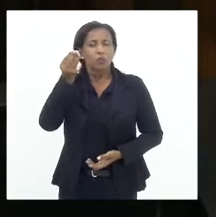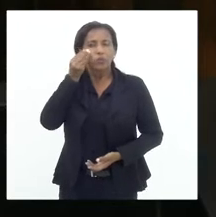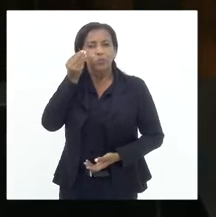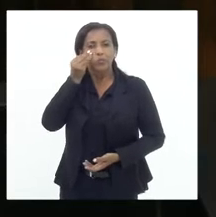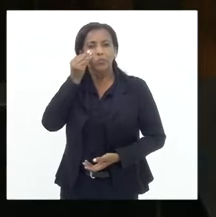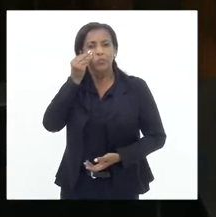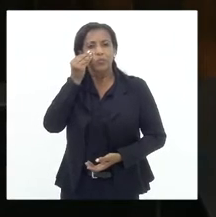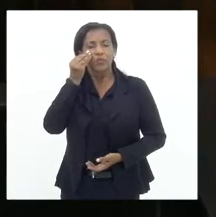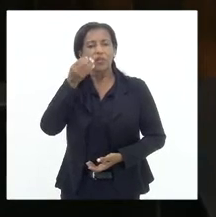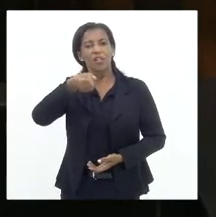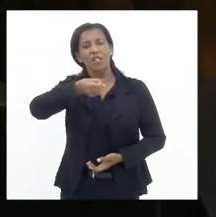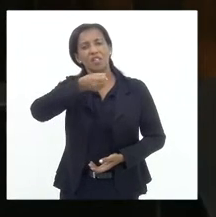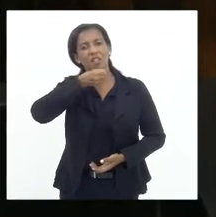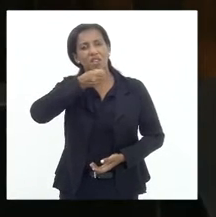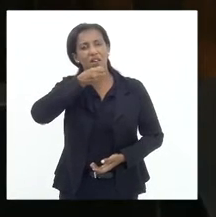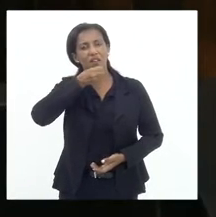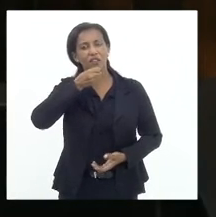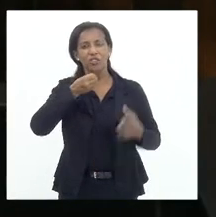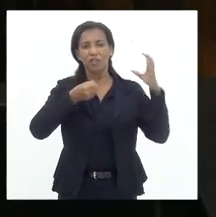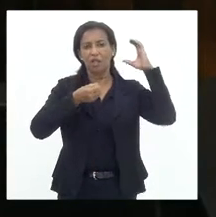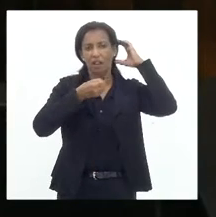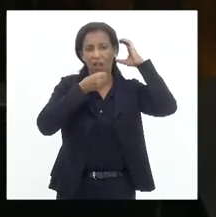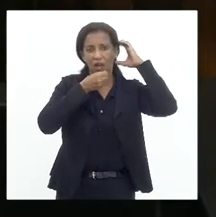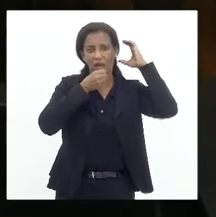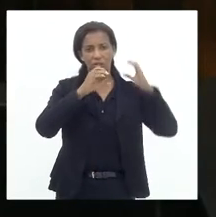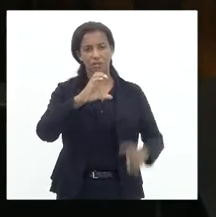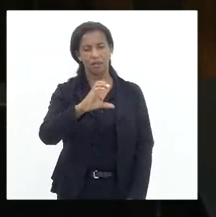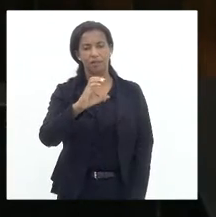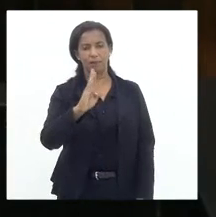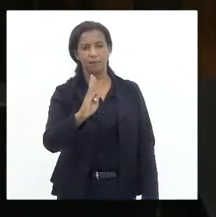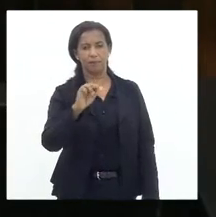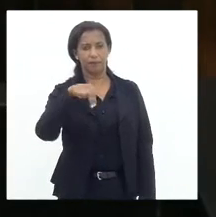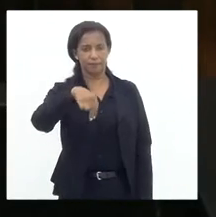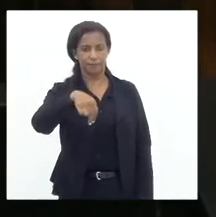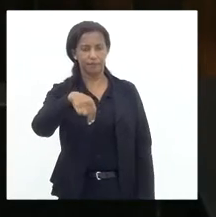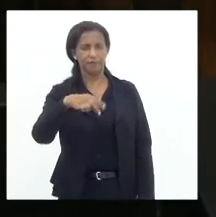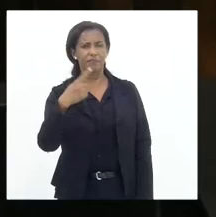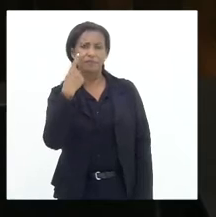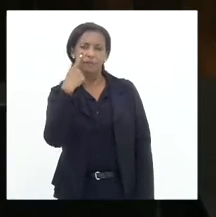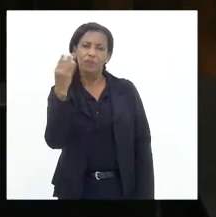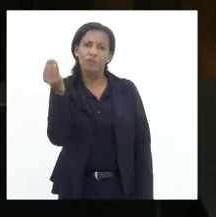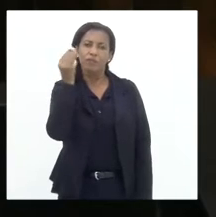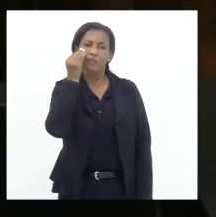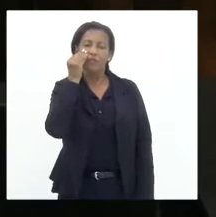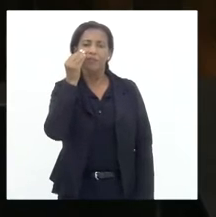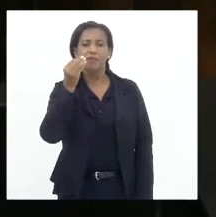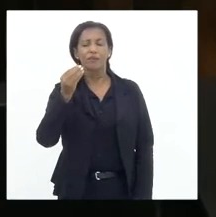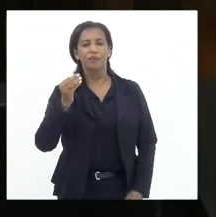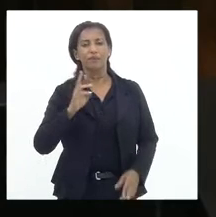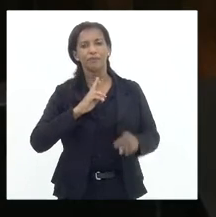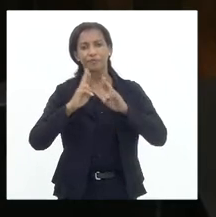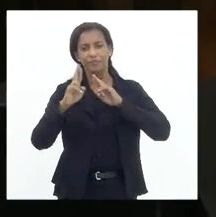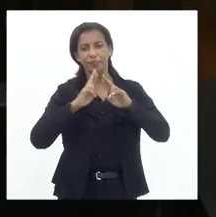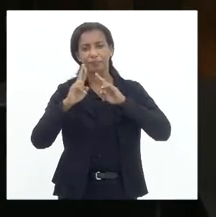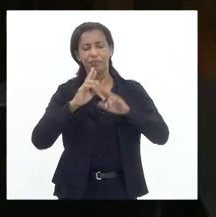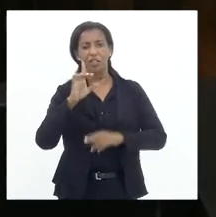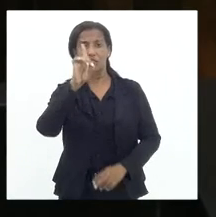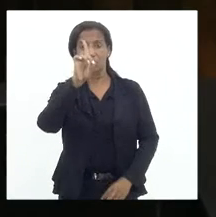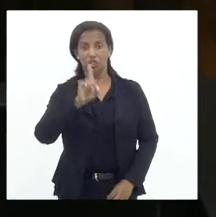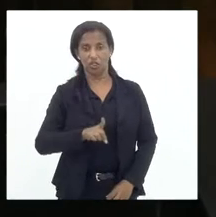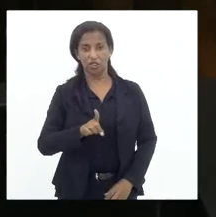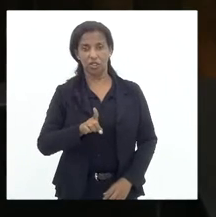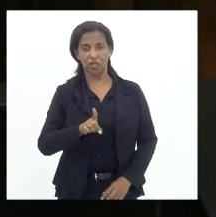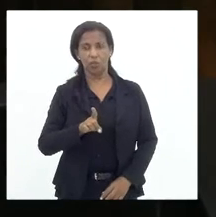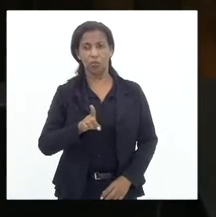rádio CBN Rio, eu acompanhei a entrevista do diretor de